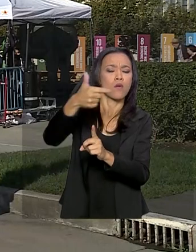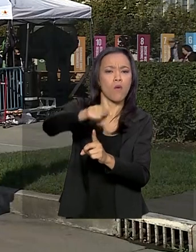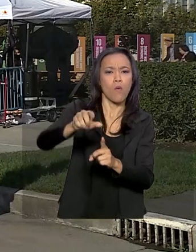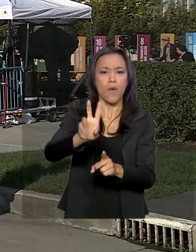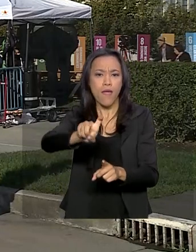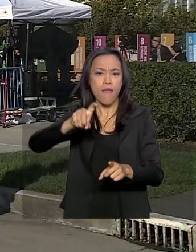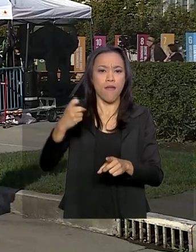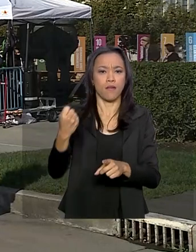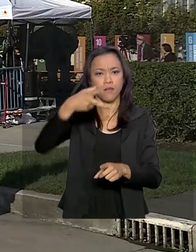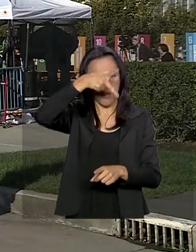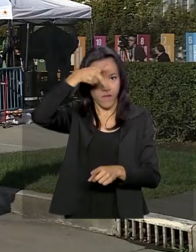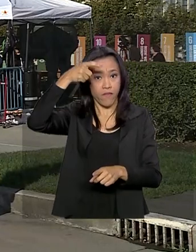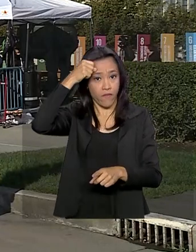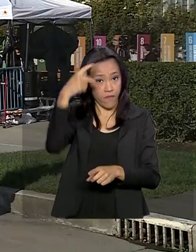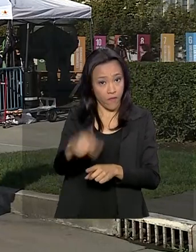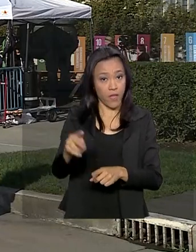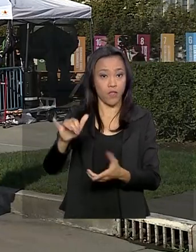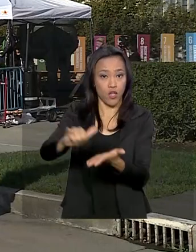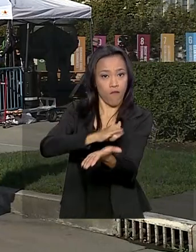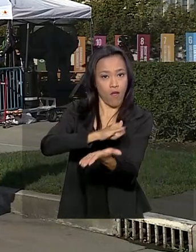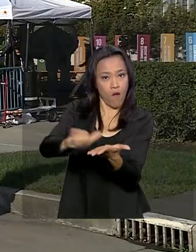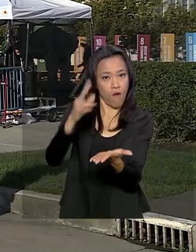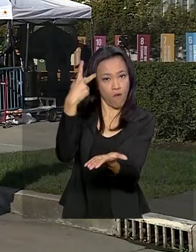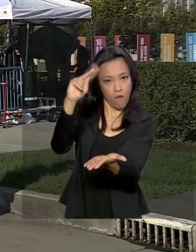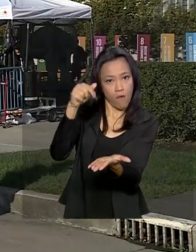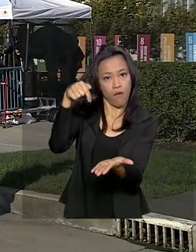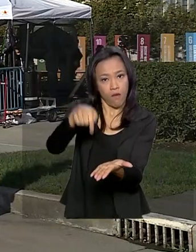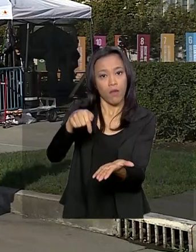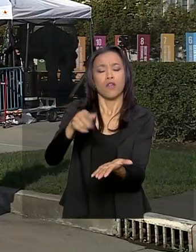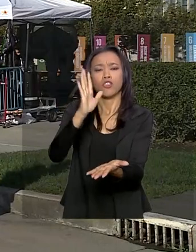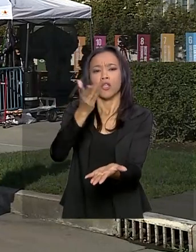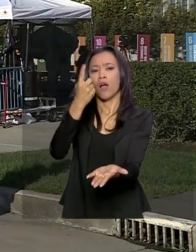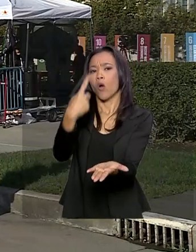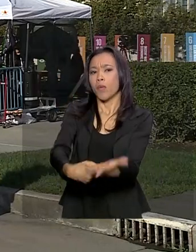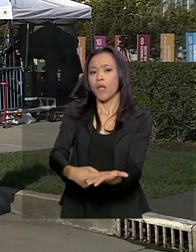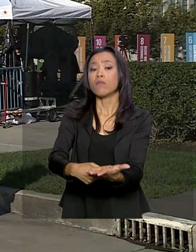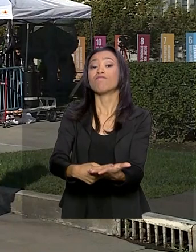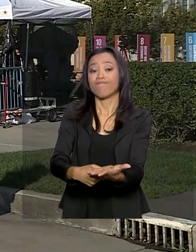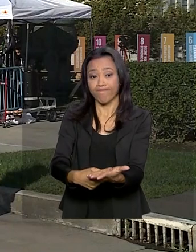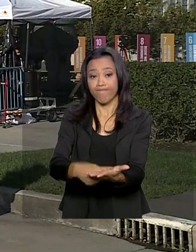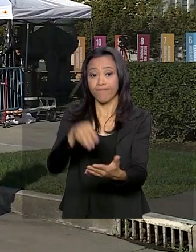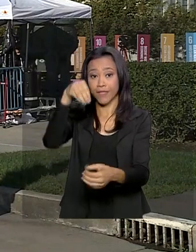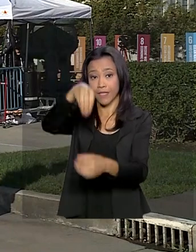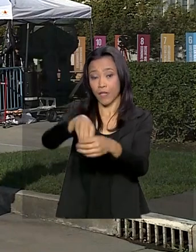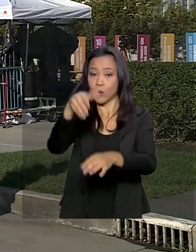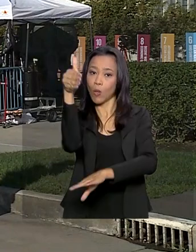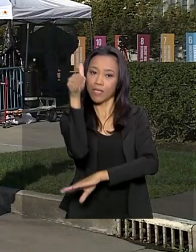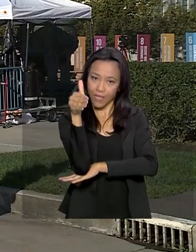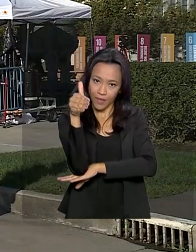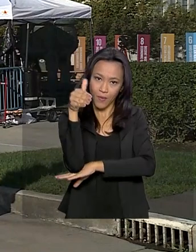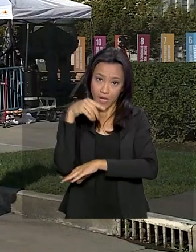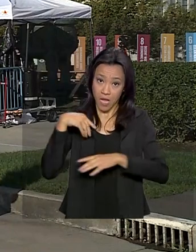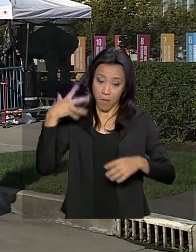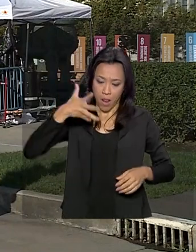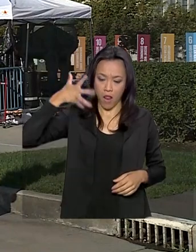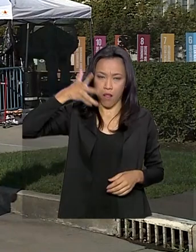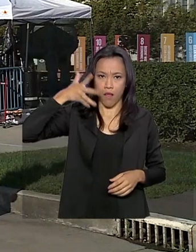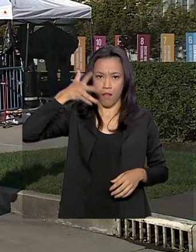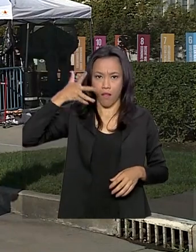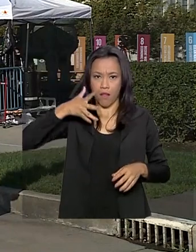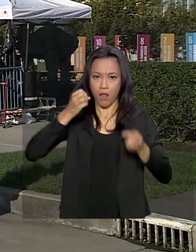de Nova Iorque, Rudolf Giuliani. Esse encontro está marcado para acontecer no hotel do presidente, assim que ele sair